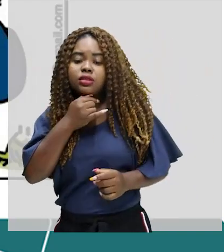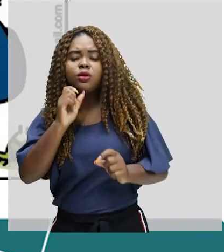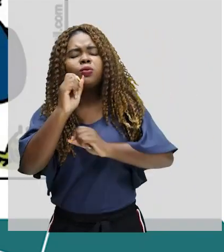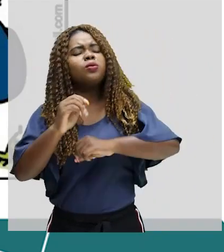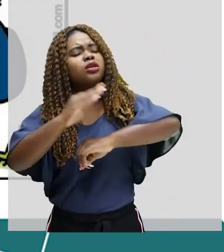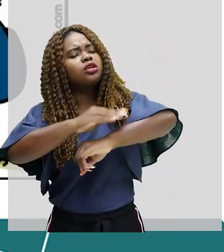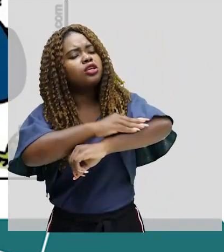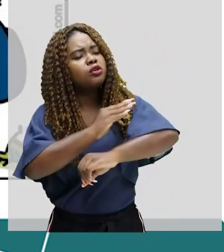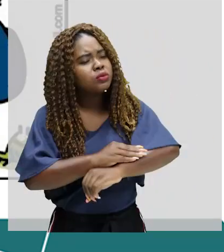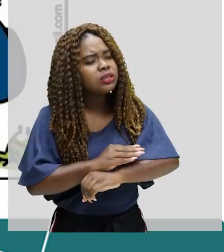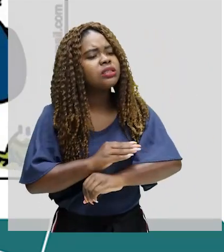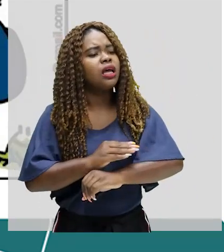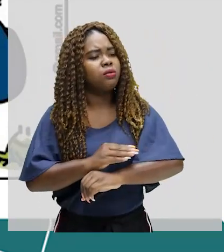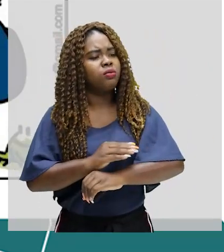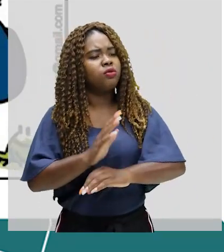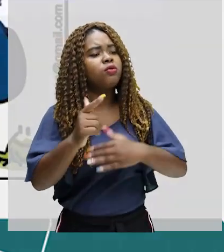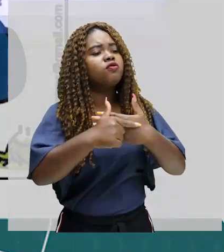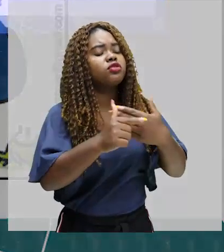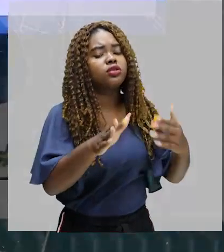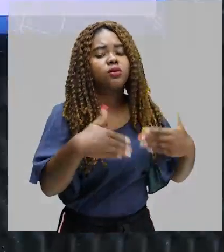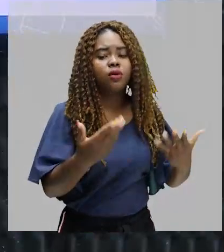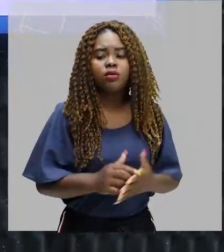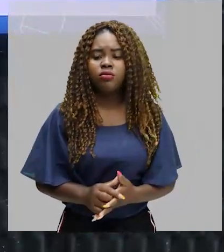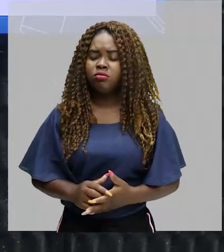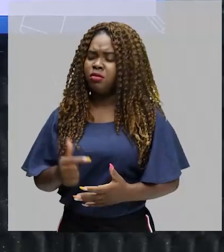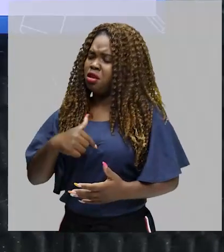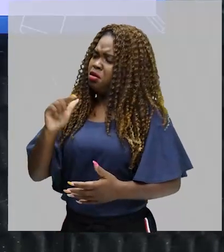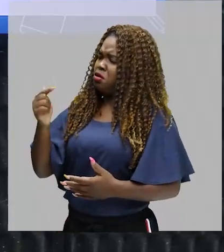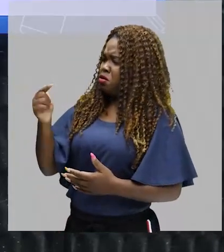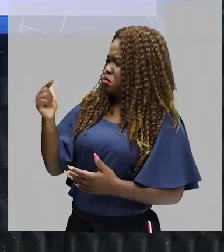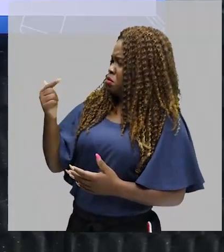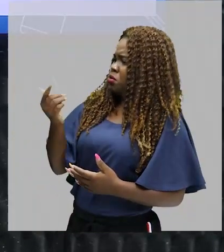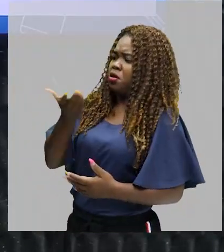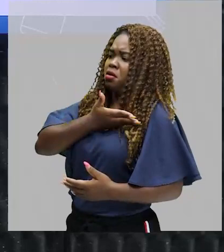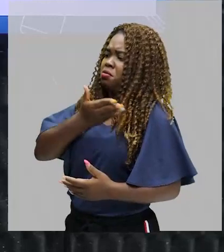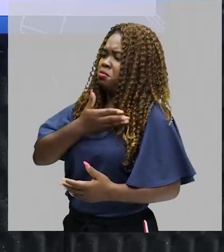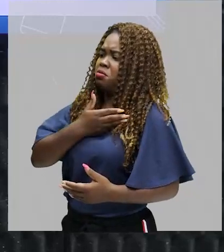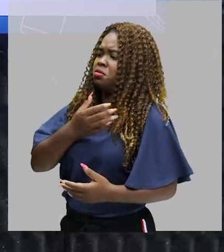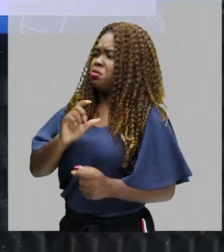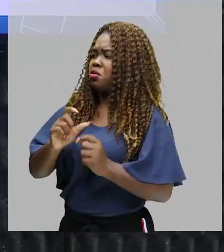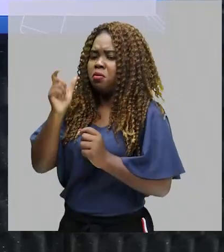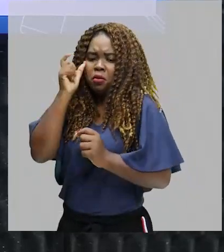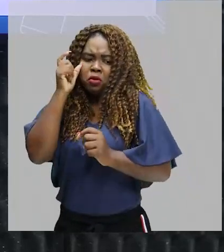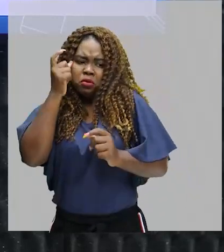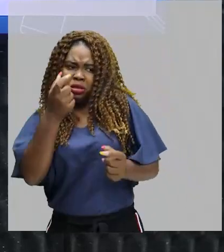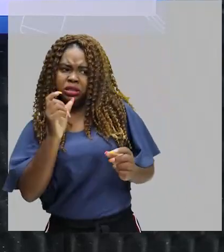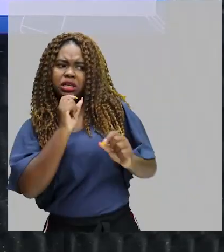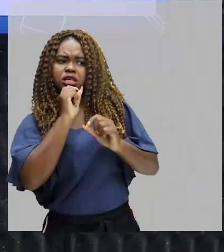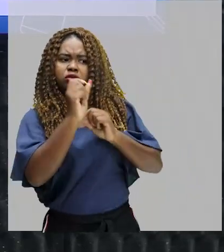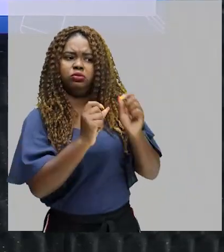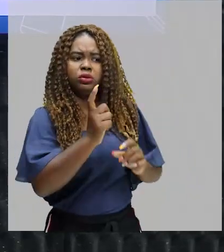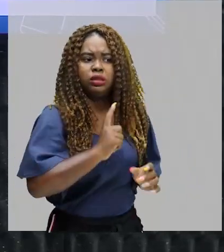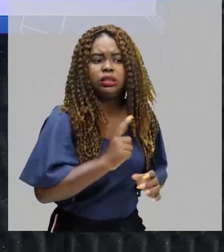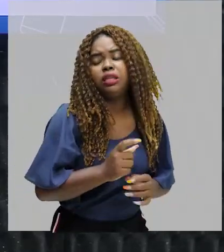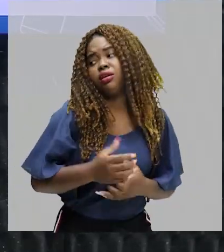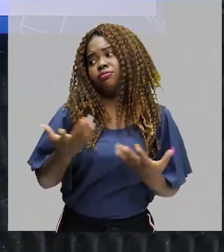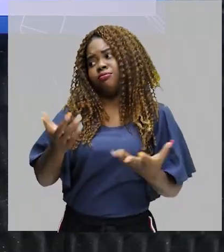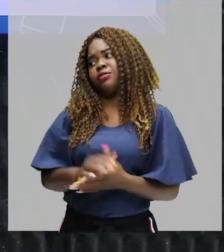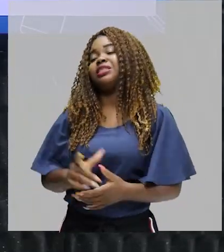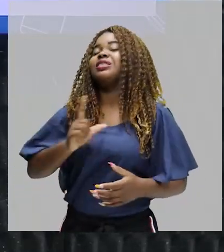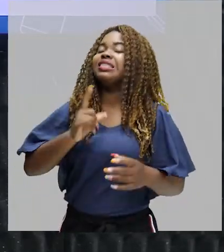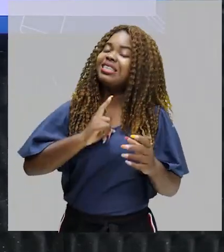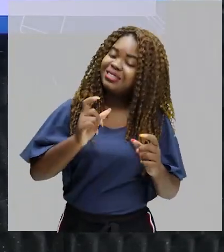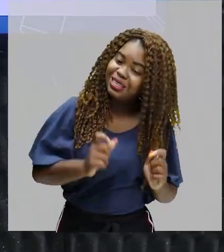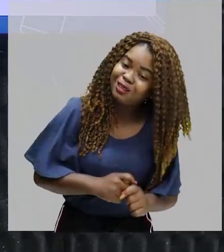sapo faz por você? Eu não tenho amigos por interesse, minha senhora. Então, existe uma quebra de